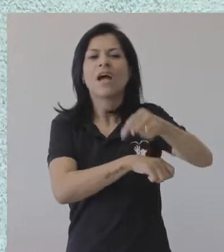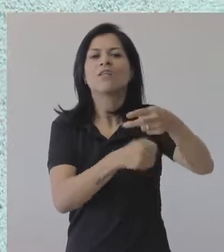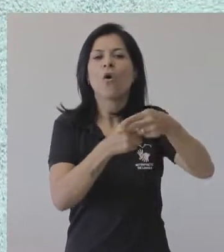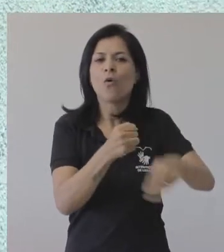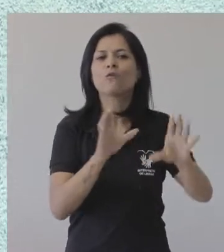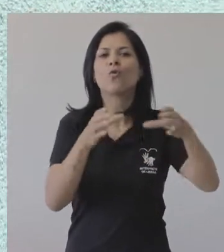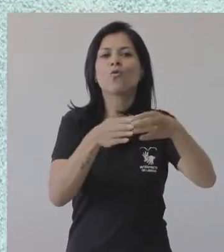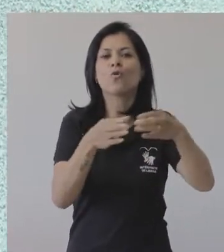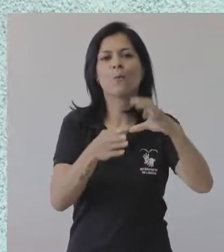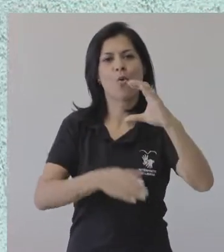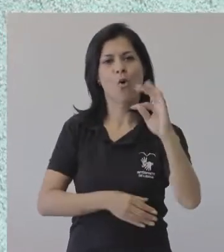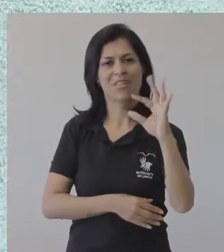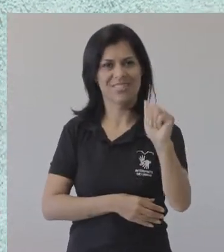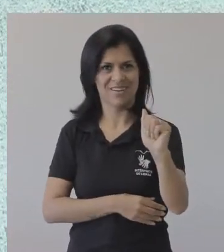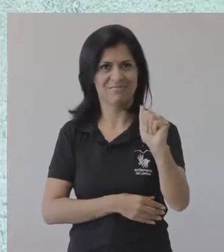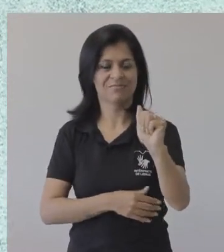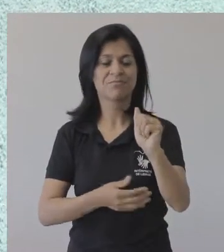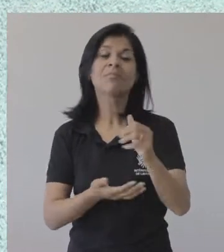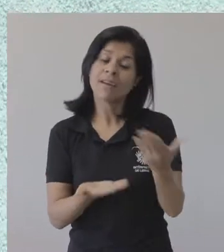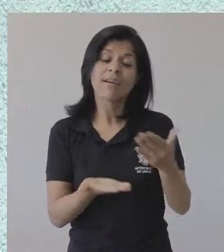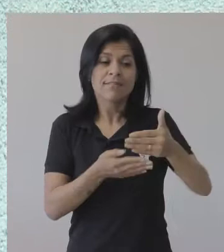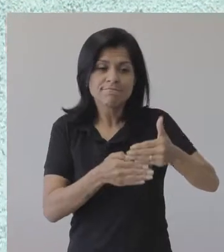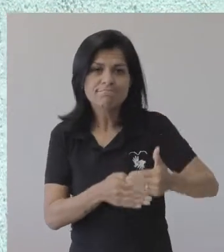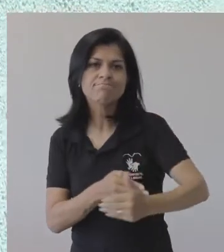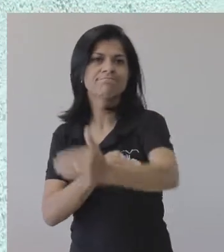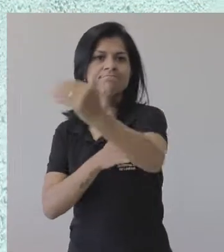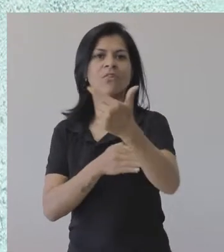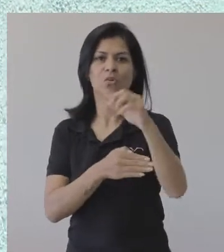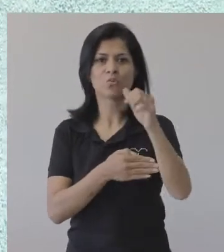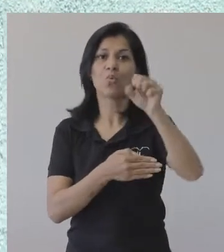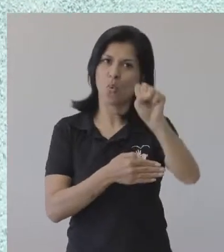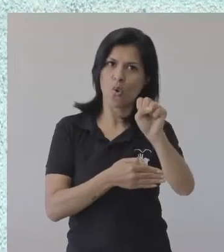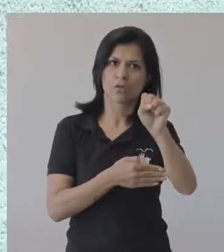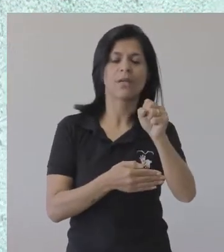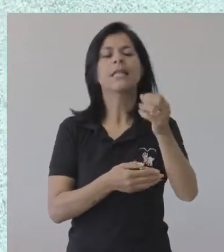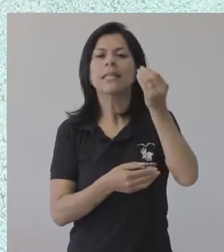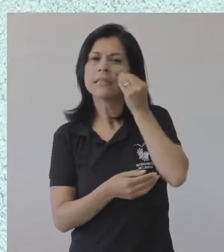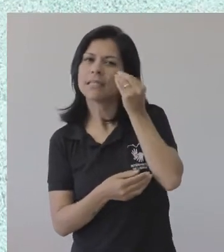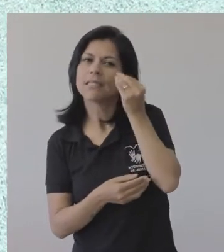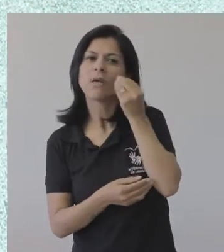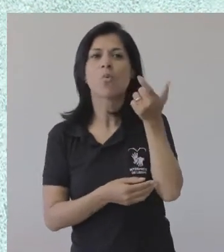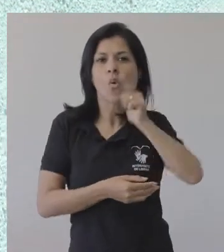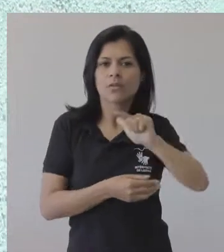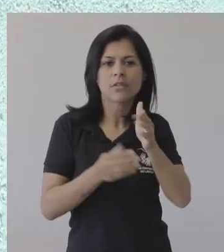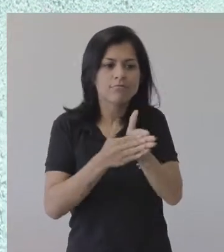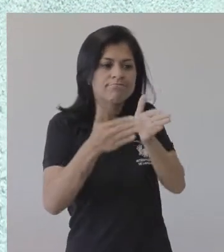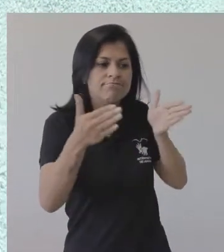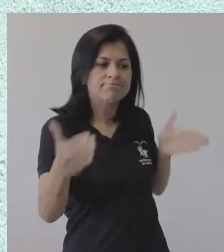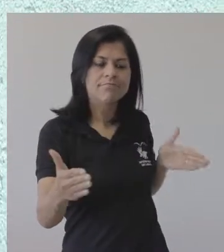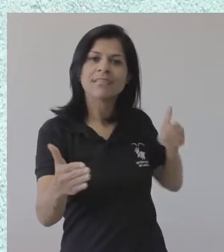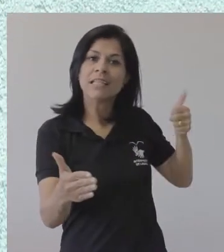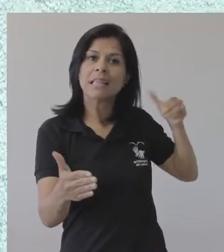ingressantes pela política de inclusão social. Então, a partir desse marco histórico, nós decidimos, avaliamos